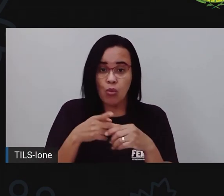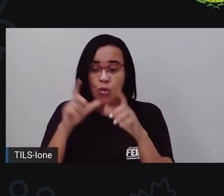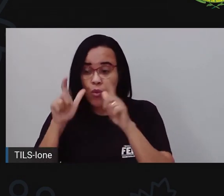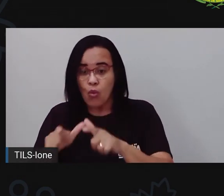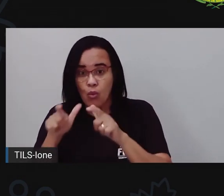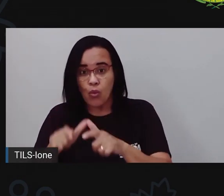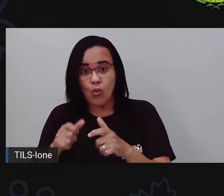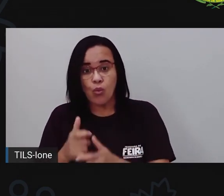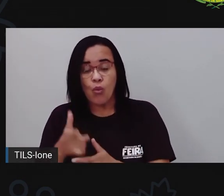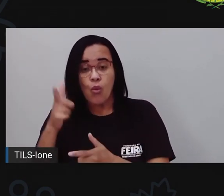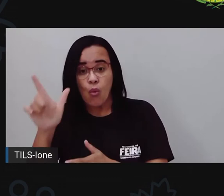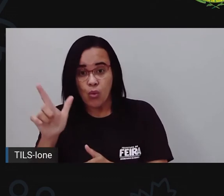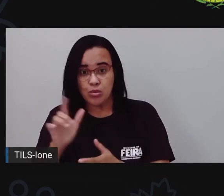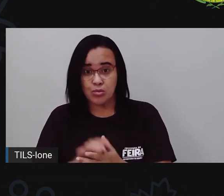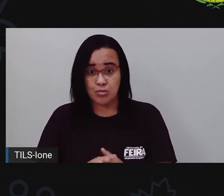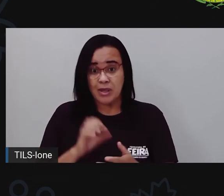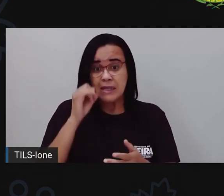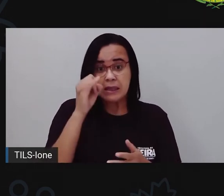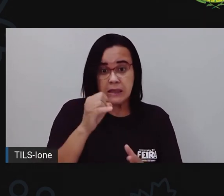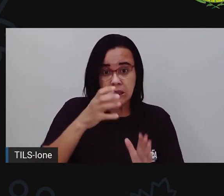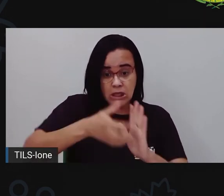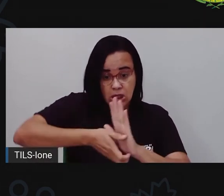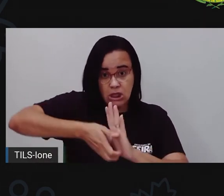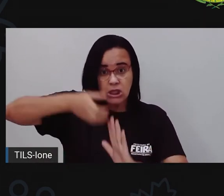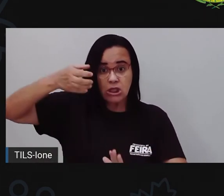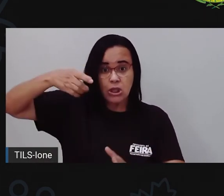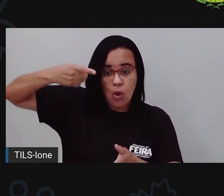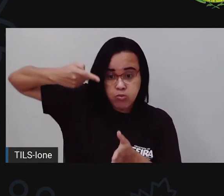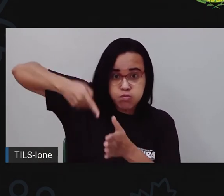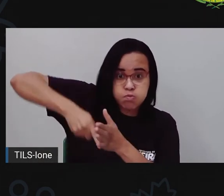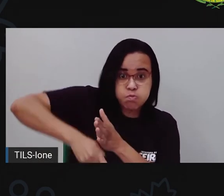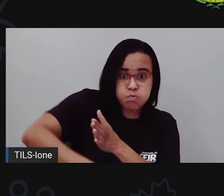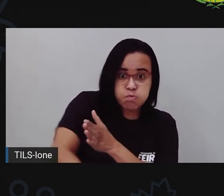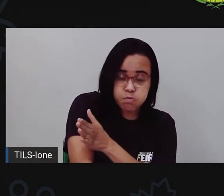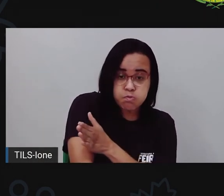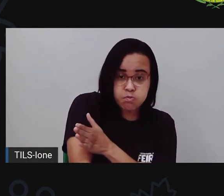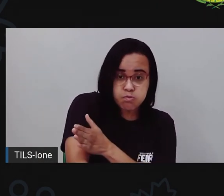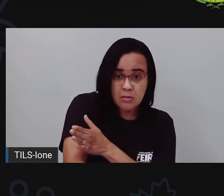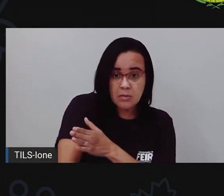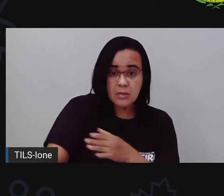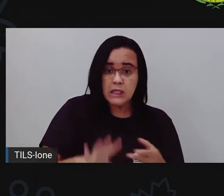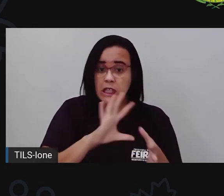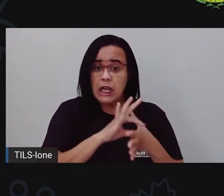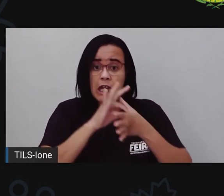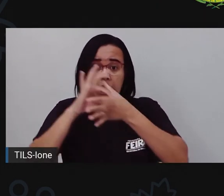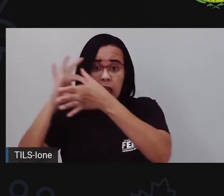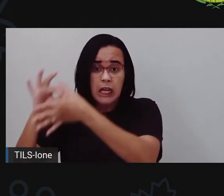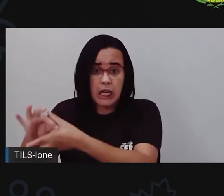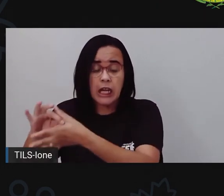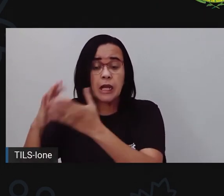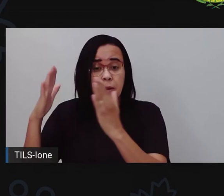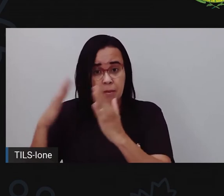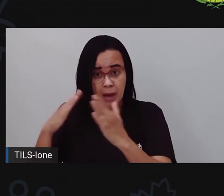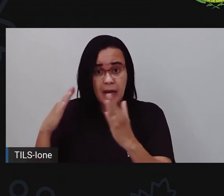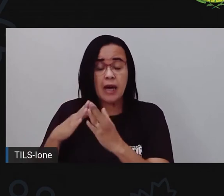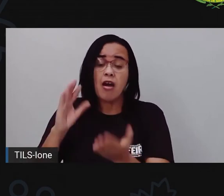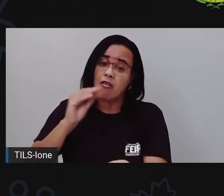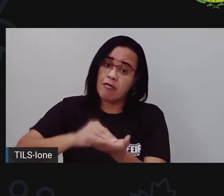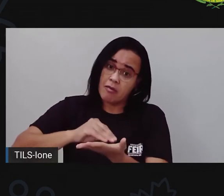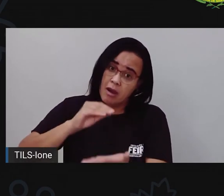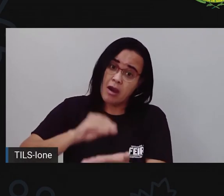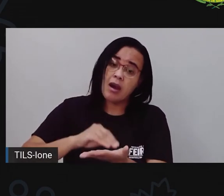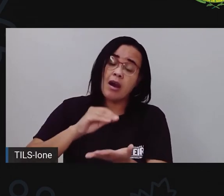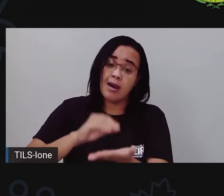aí, se você tirar ali do mar aquela conchinha e levar para a sua casa, vai faltar outras conchinhas, Outras roupinhas